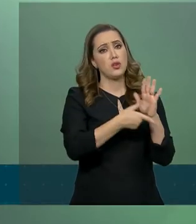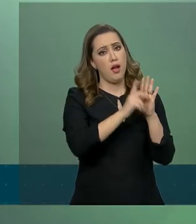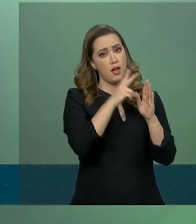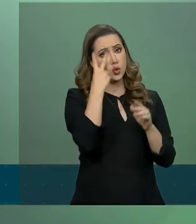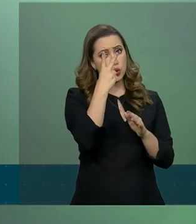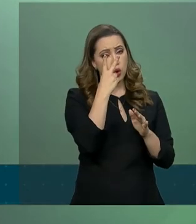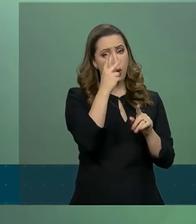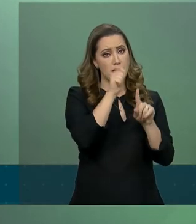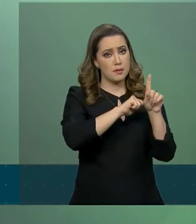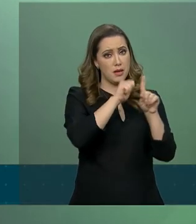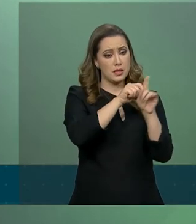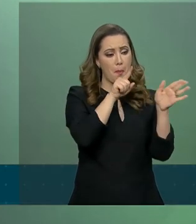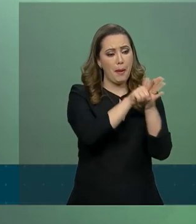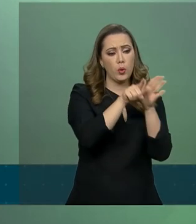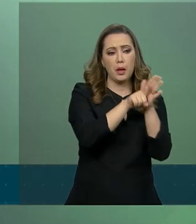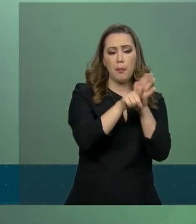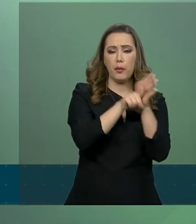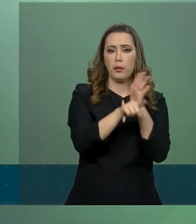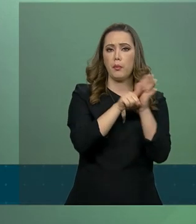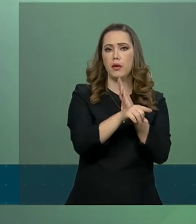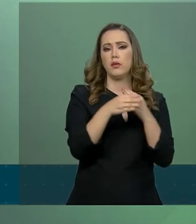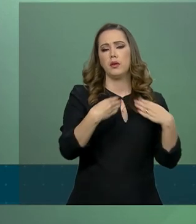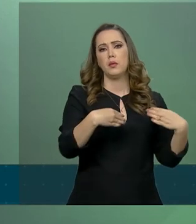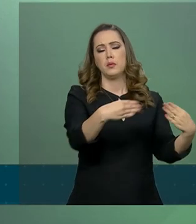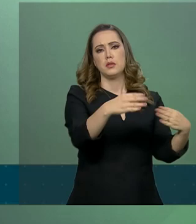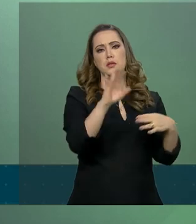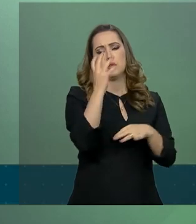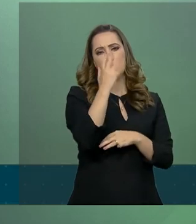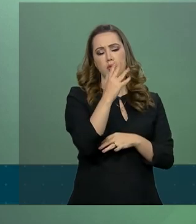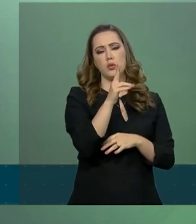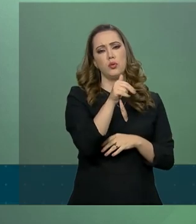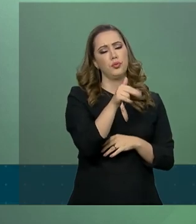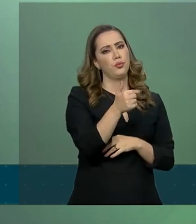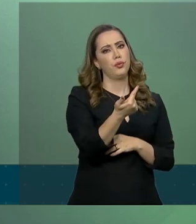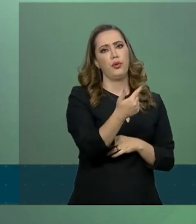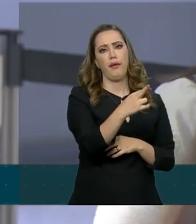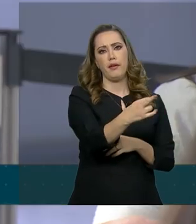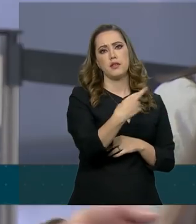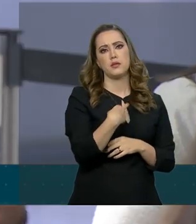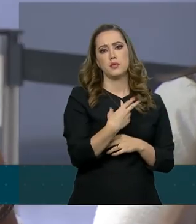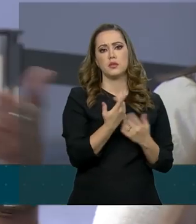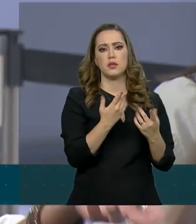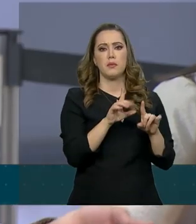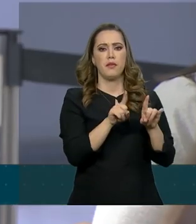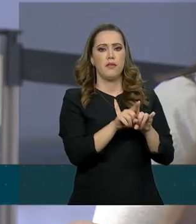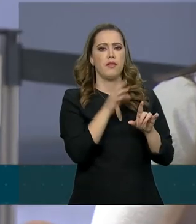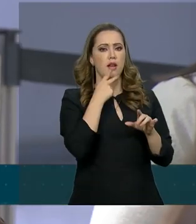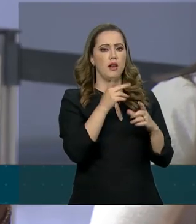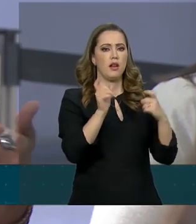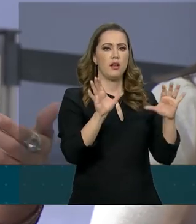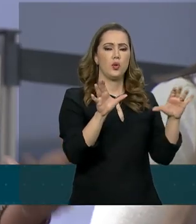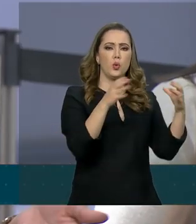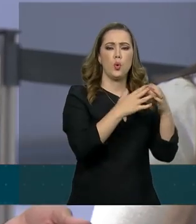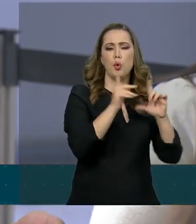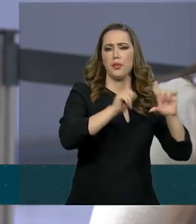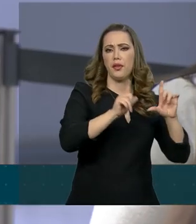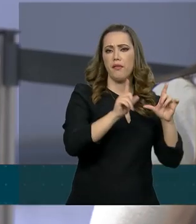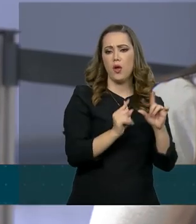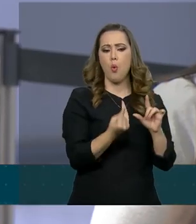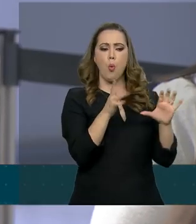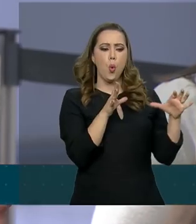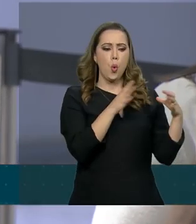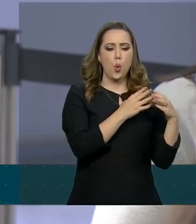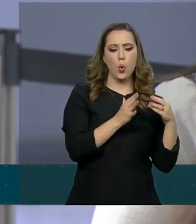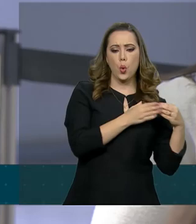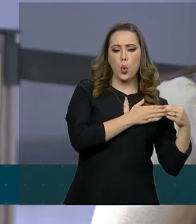o governo fala muito que a gente, que a imprensa, tem um lado e que a imprensa critica, mas o próprio